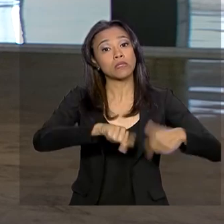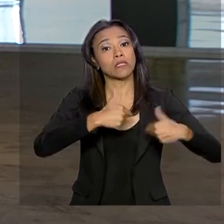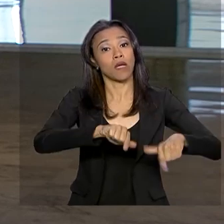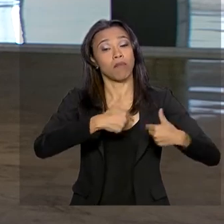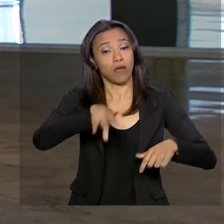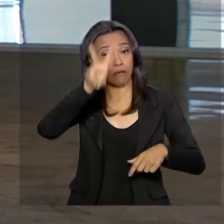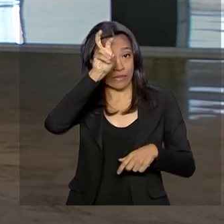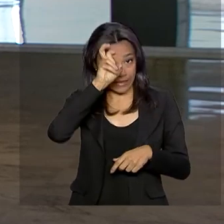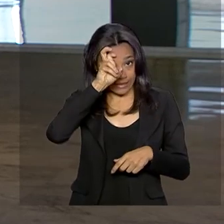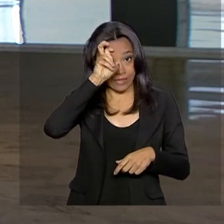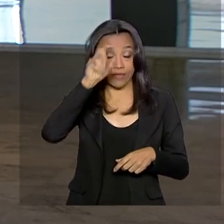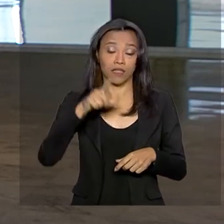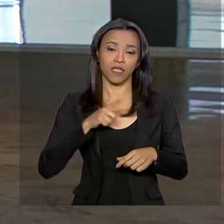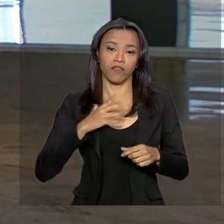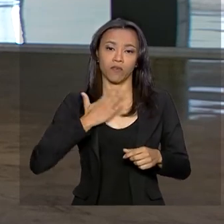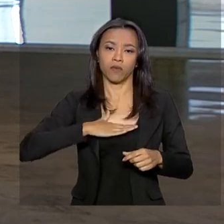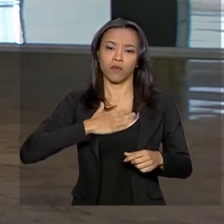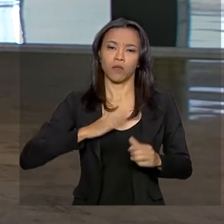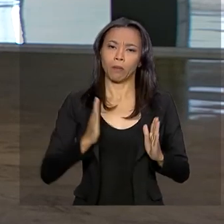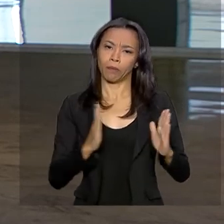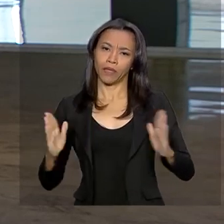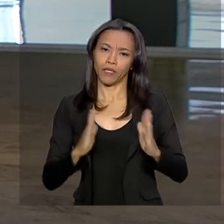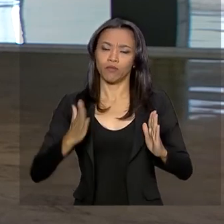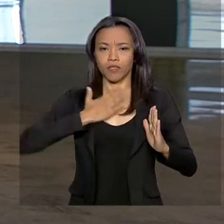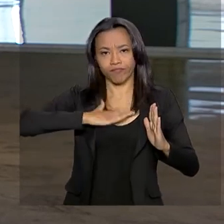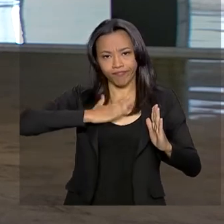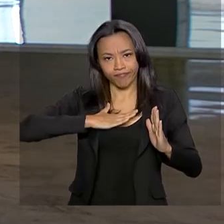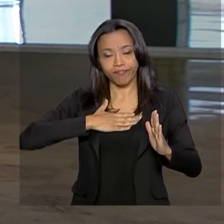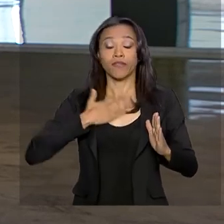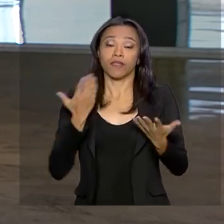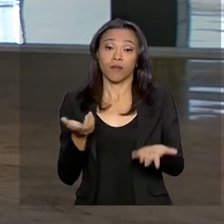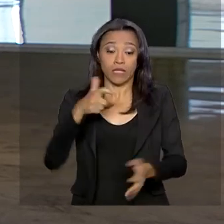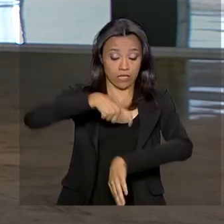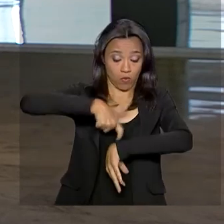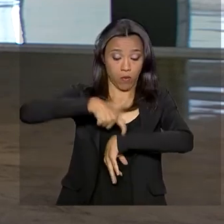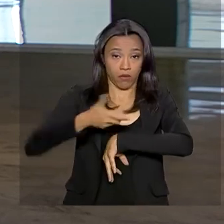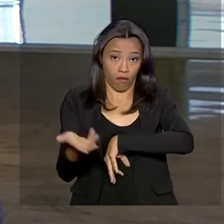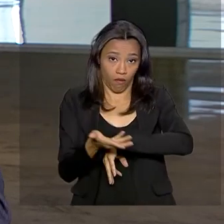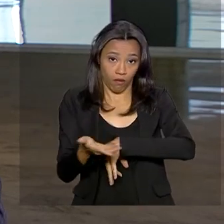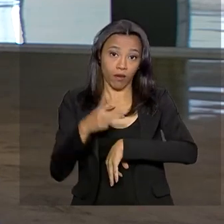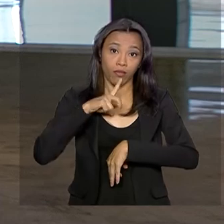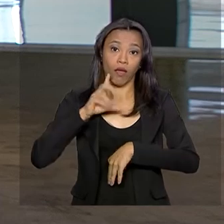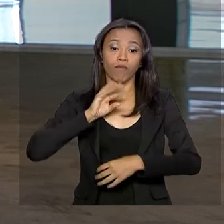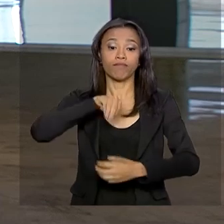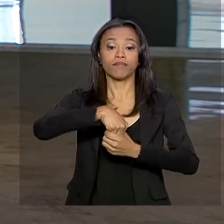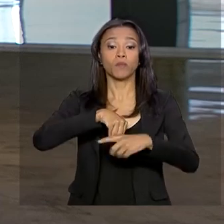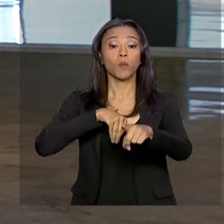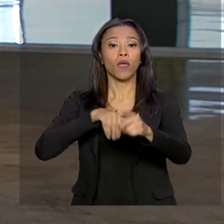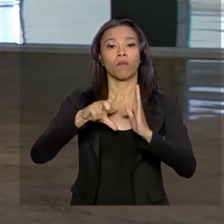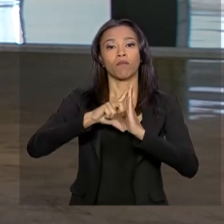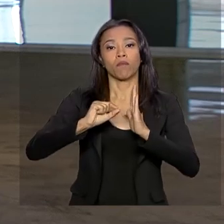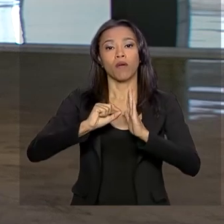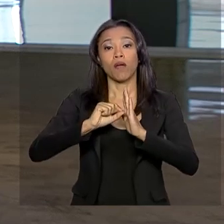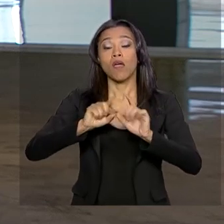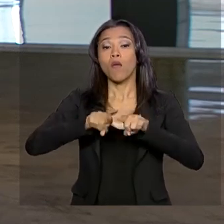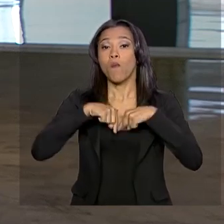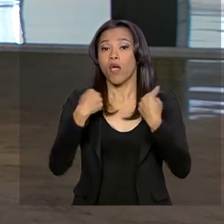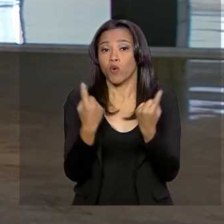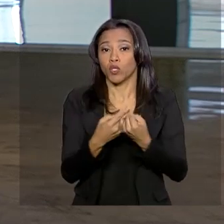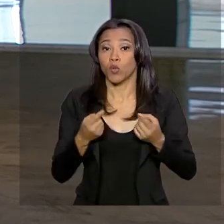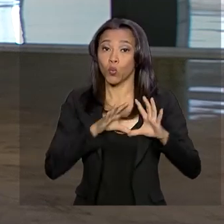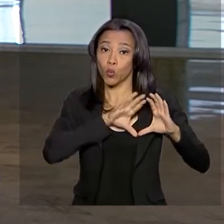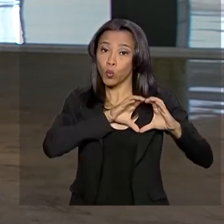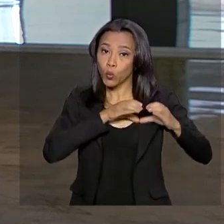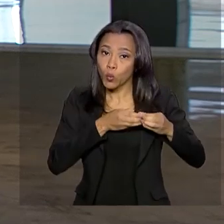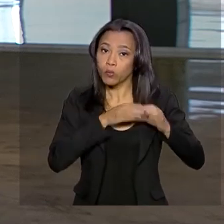quinta-feira após o recesso. Neste momento, o presidente se reúne aqui no Palácio do Planalto com a Comissão de Ética